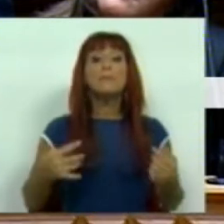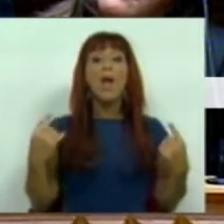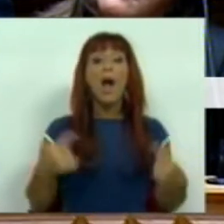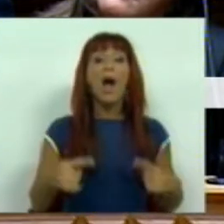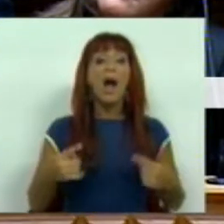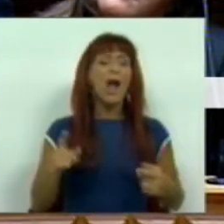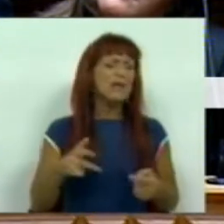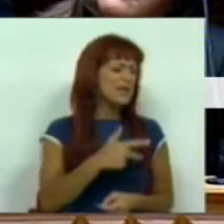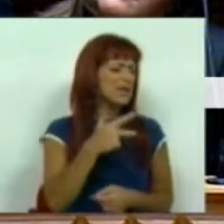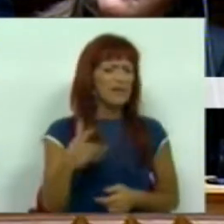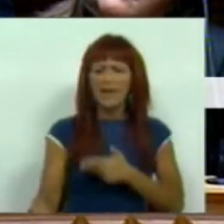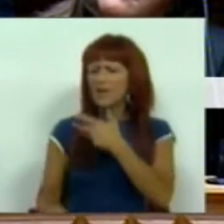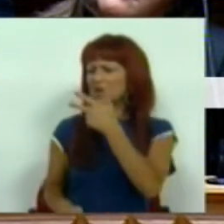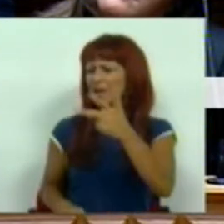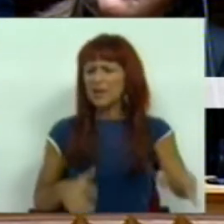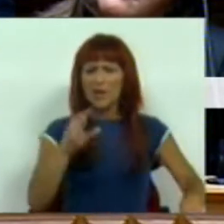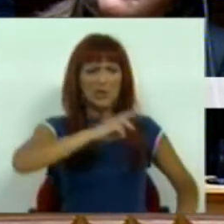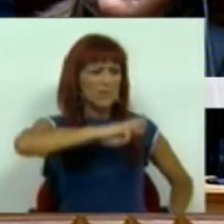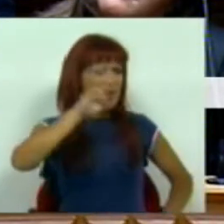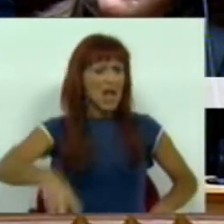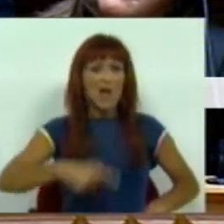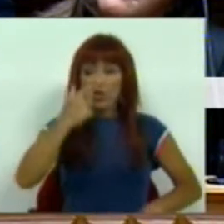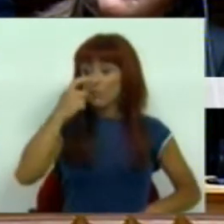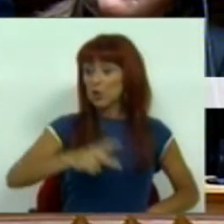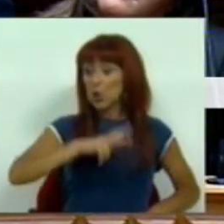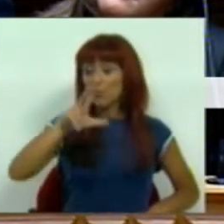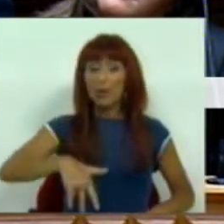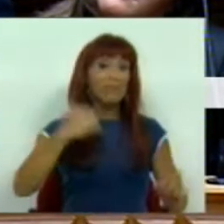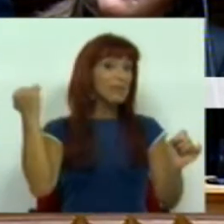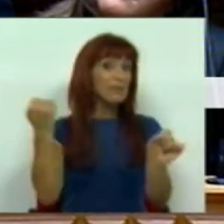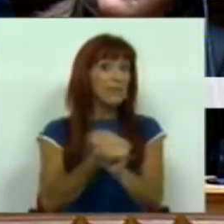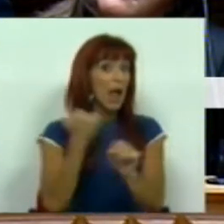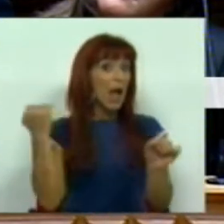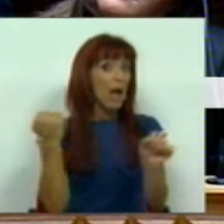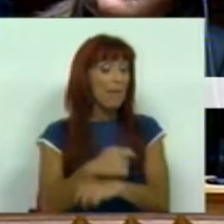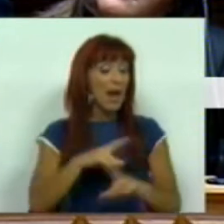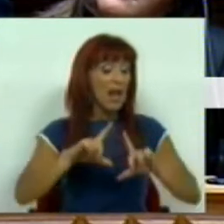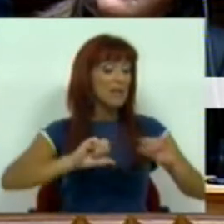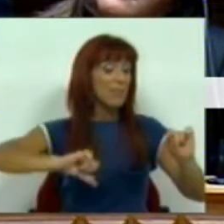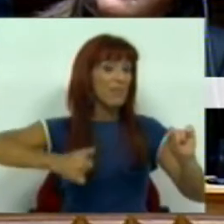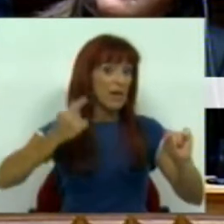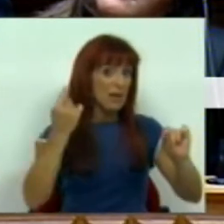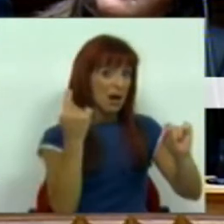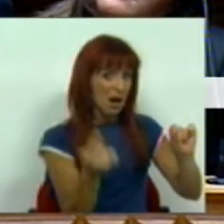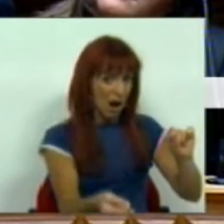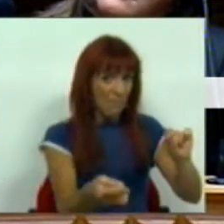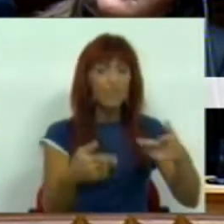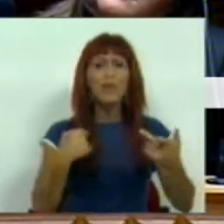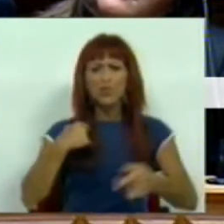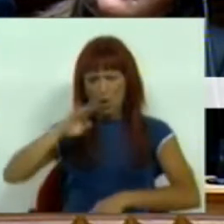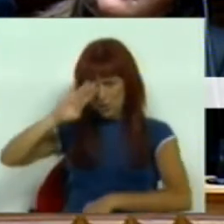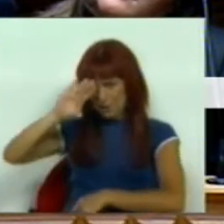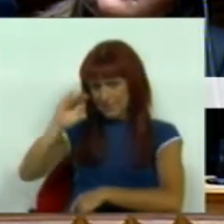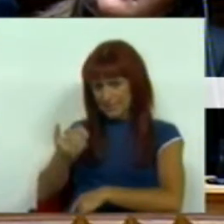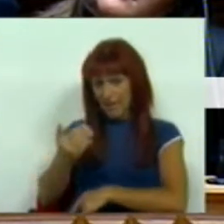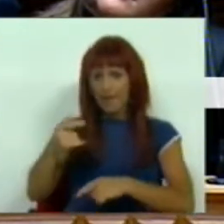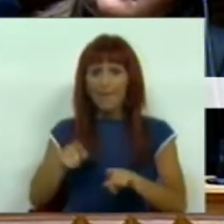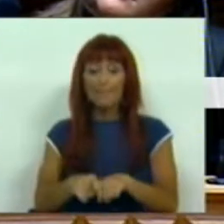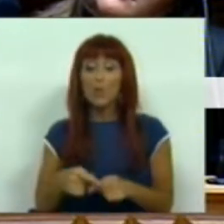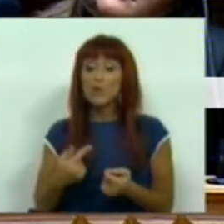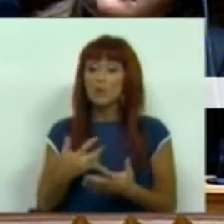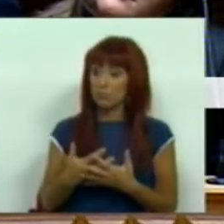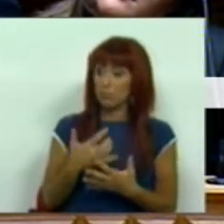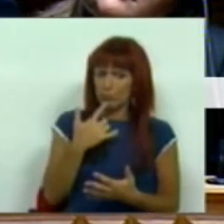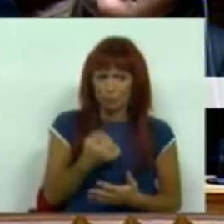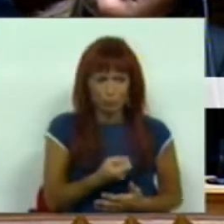existem centenas de milhares de pessoas em Portugal que trabalham a recibo verde. E sabemos que uma